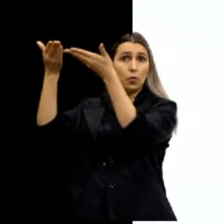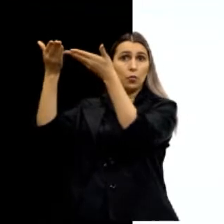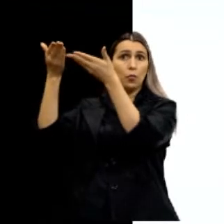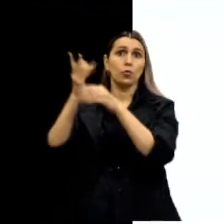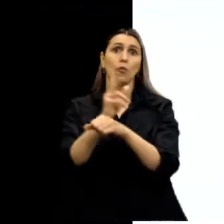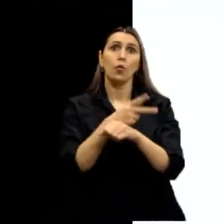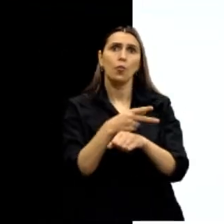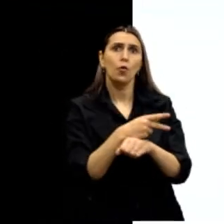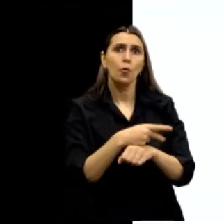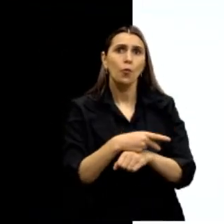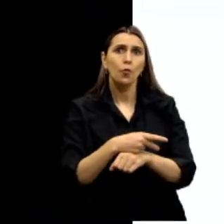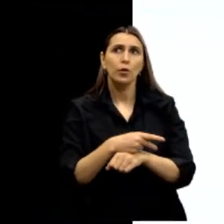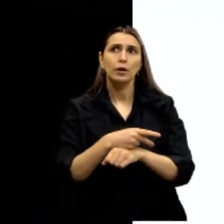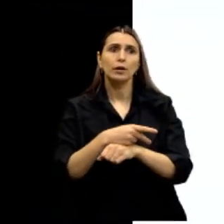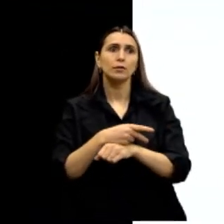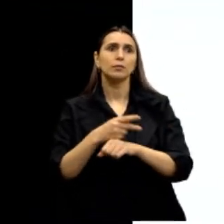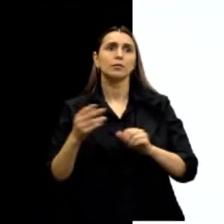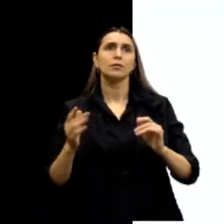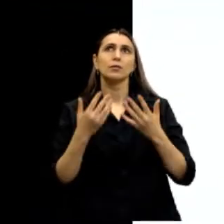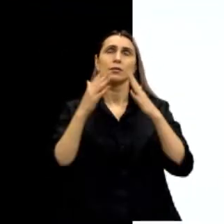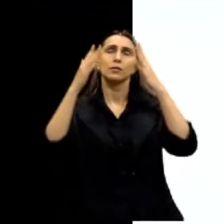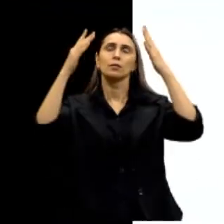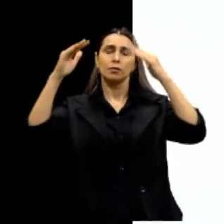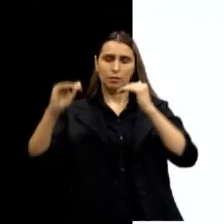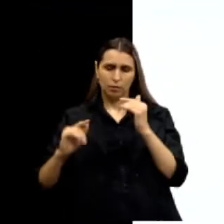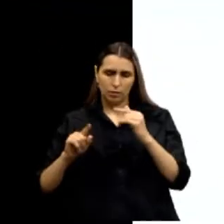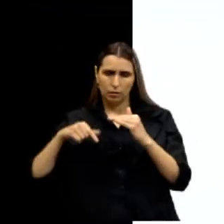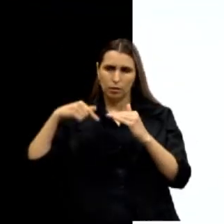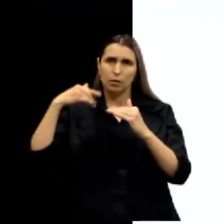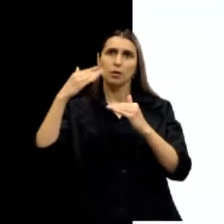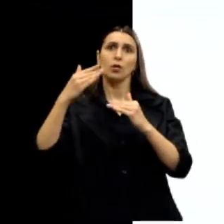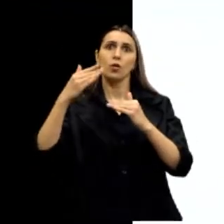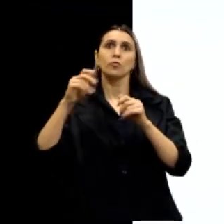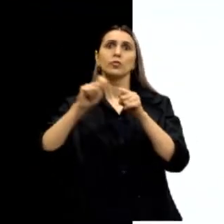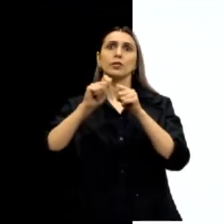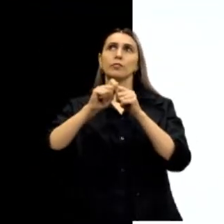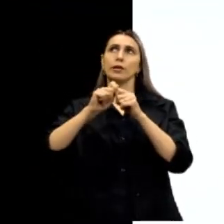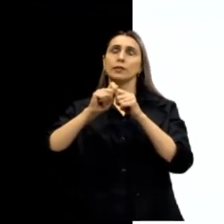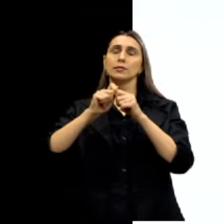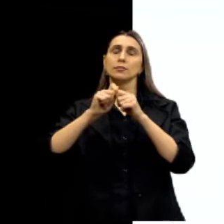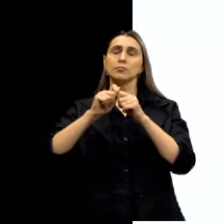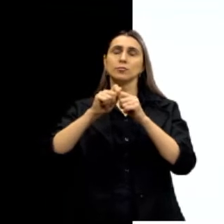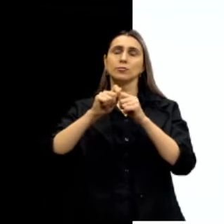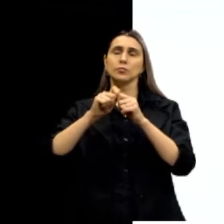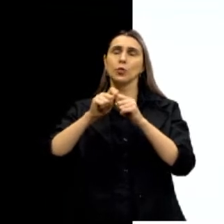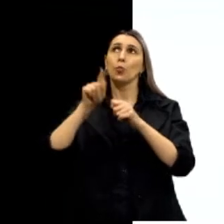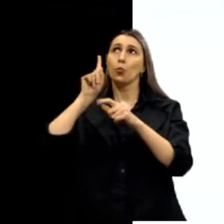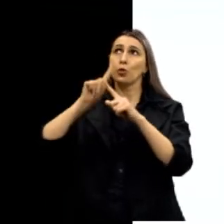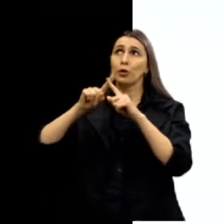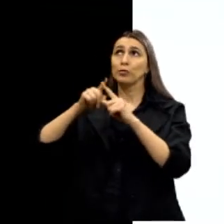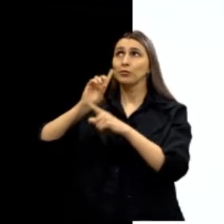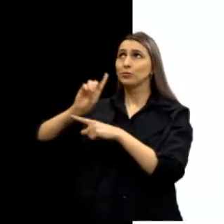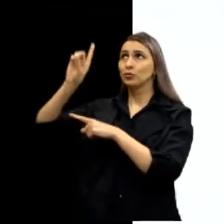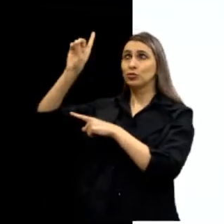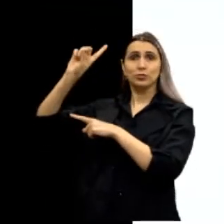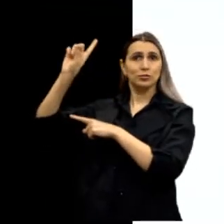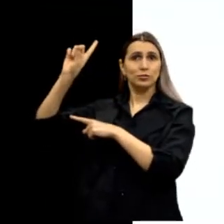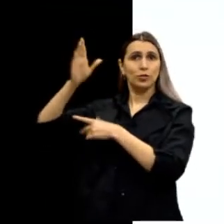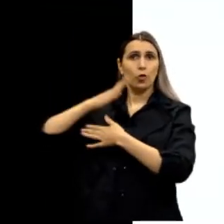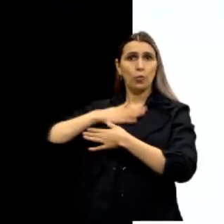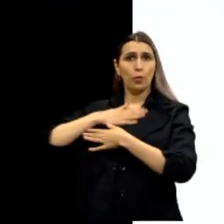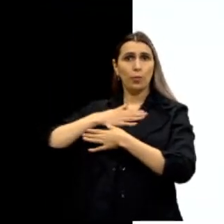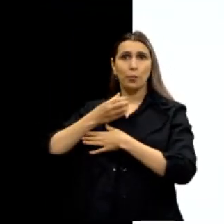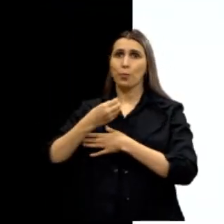busca glórias, ascensão, você faz isso, em função de Deus, não para o